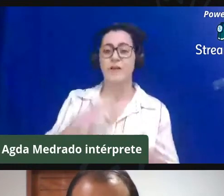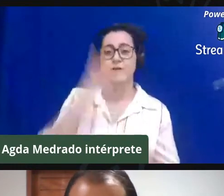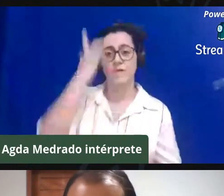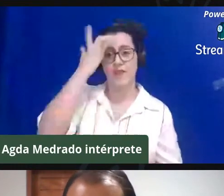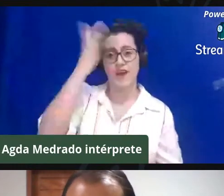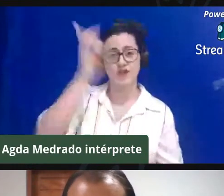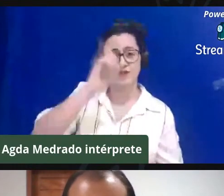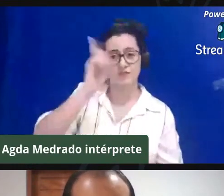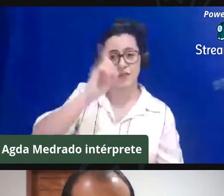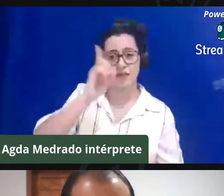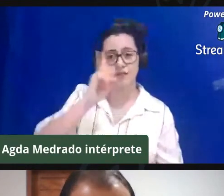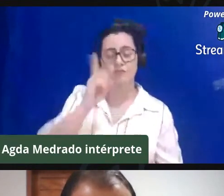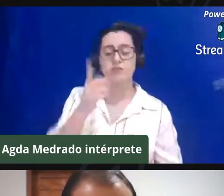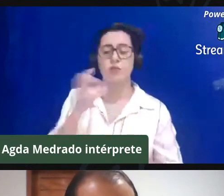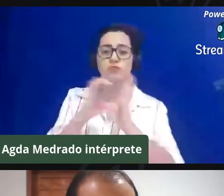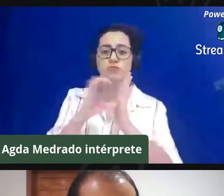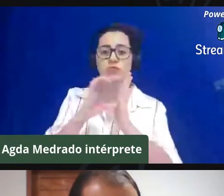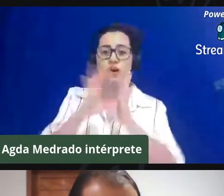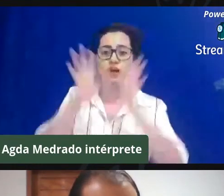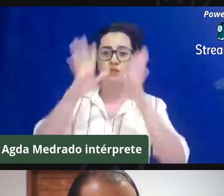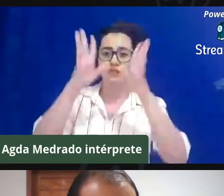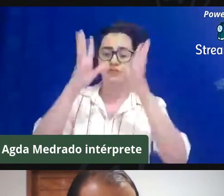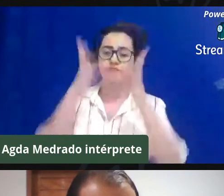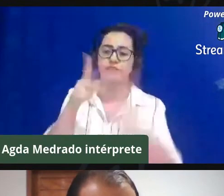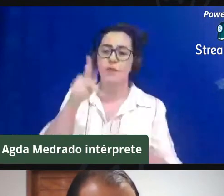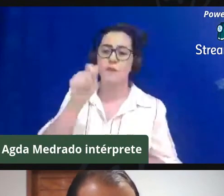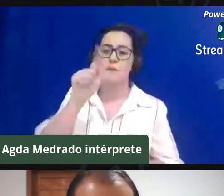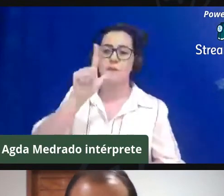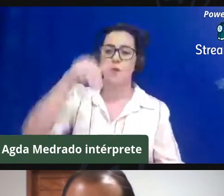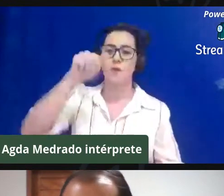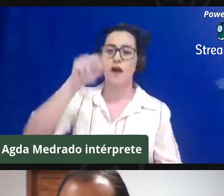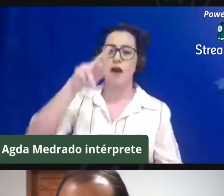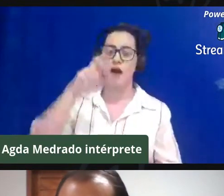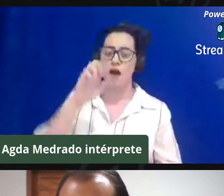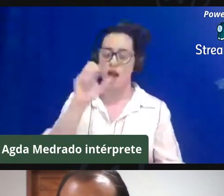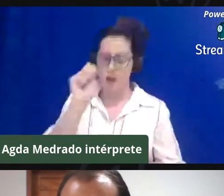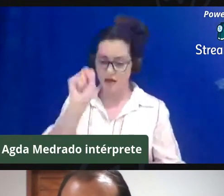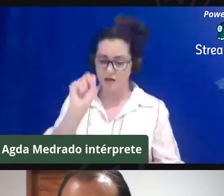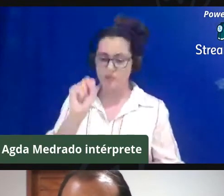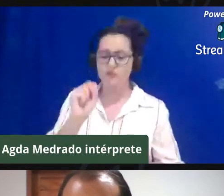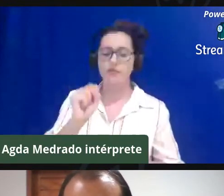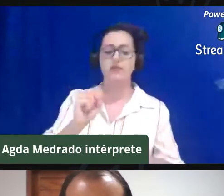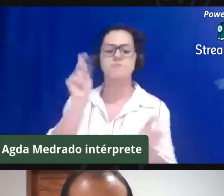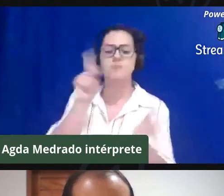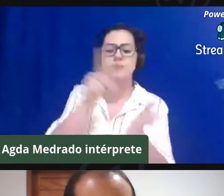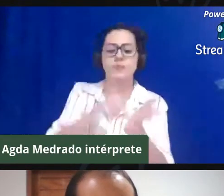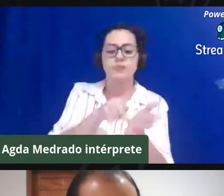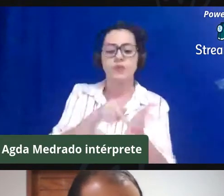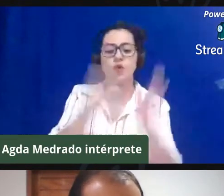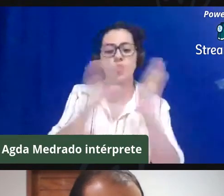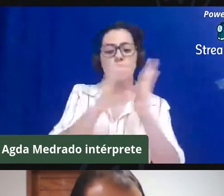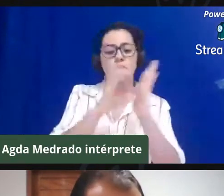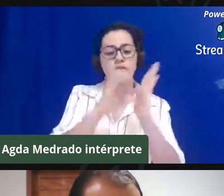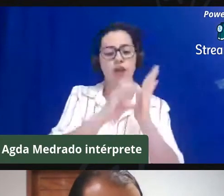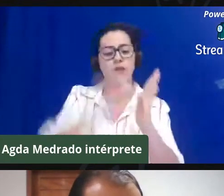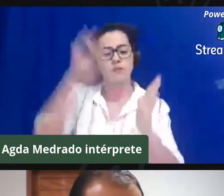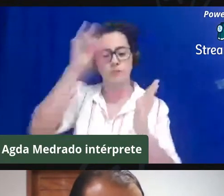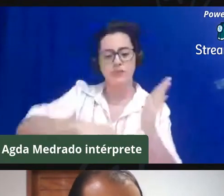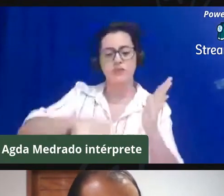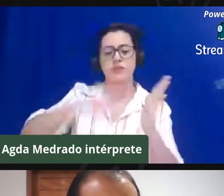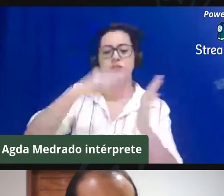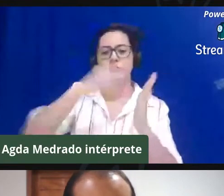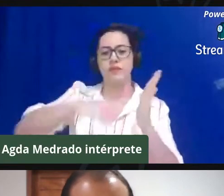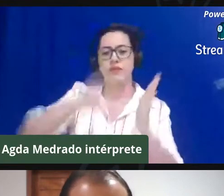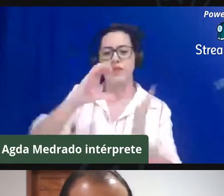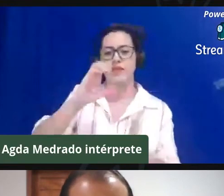em relação ao processo de certificação das comunidades quilombolas. Nesse mês, se não me engano, foram apenas quatro, mês de